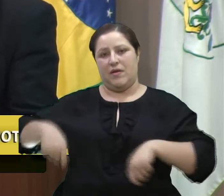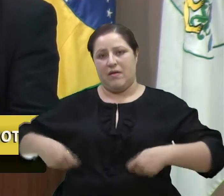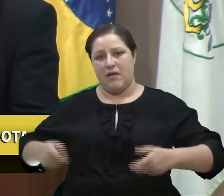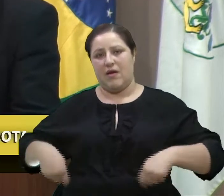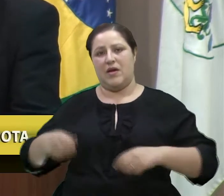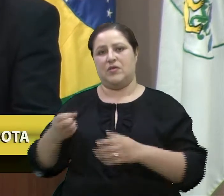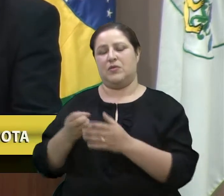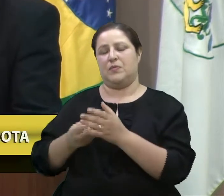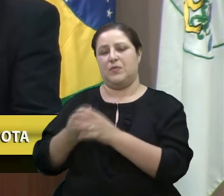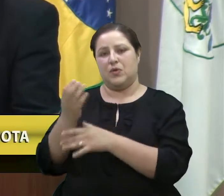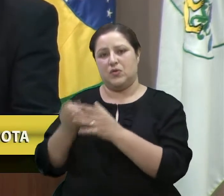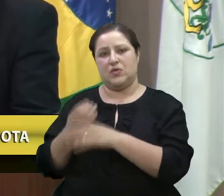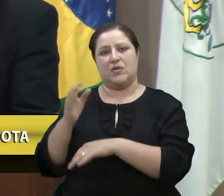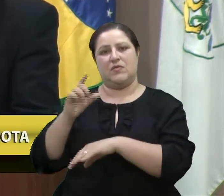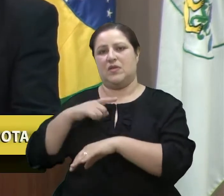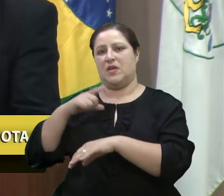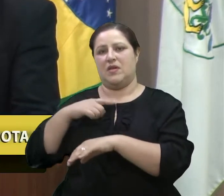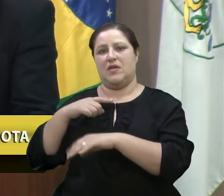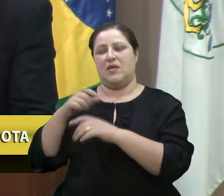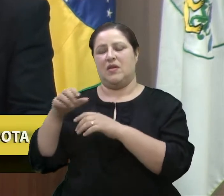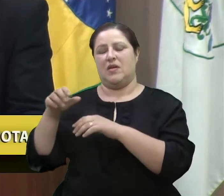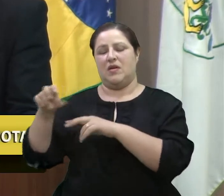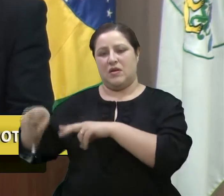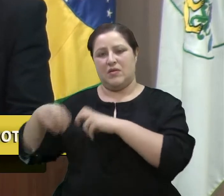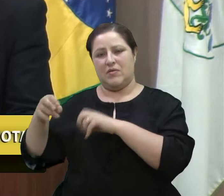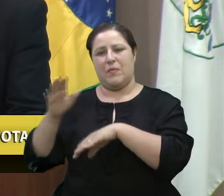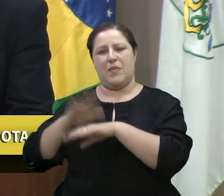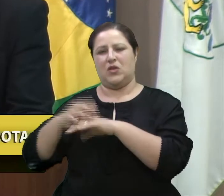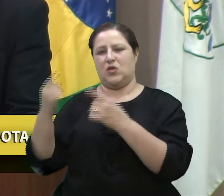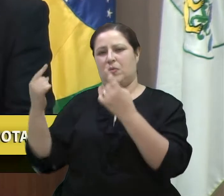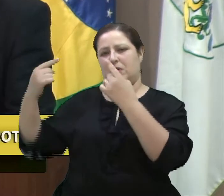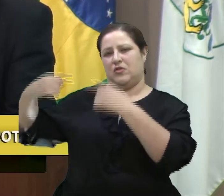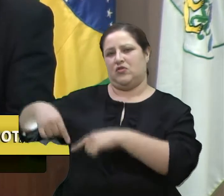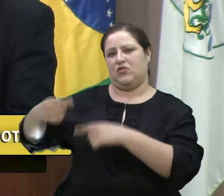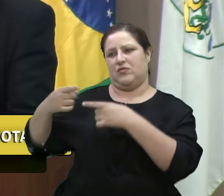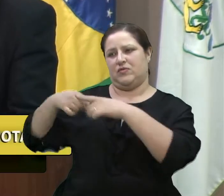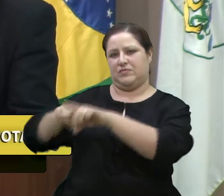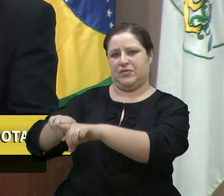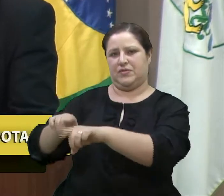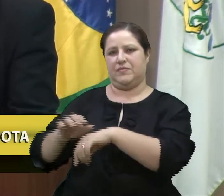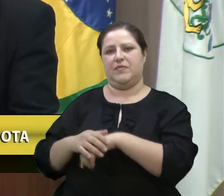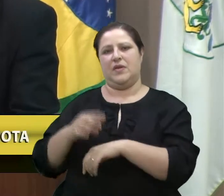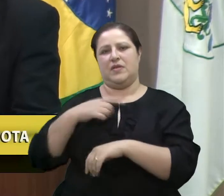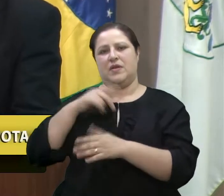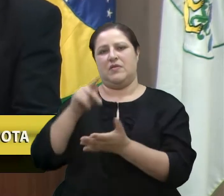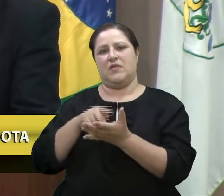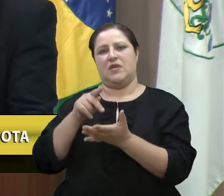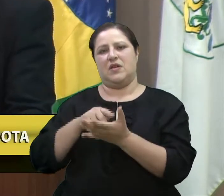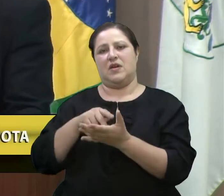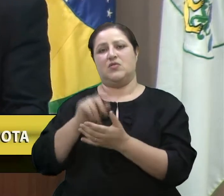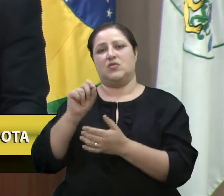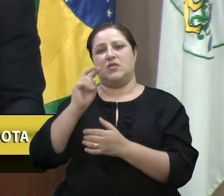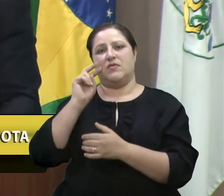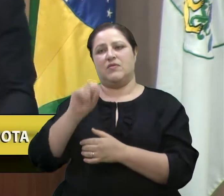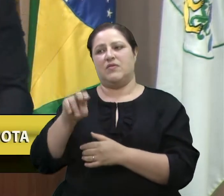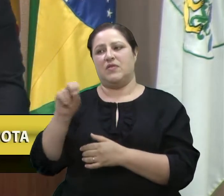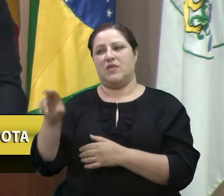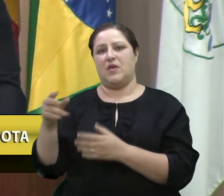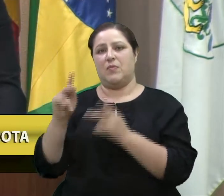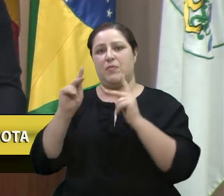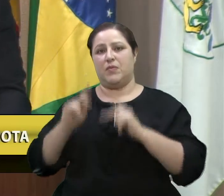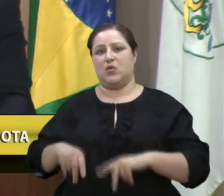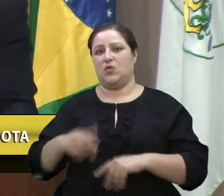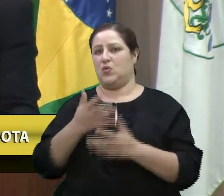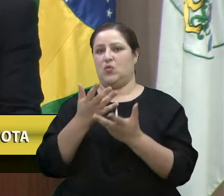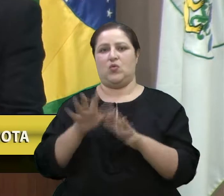competitividade dos produtores. Em verdade, há o que se vê, senhoras e senhores, são pessoas que não querem